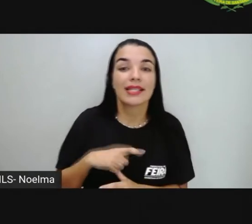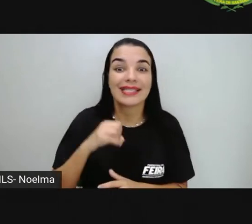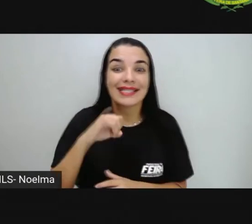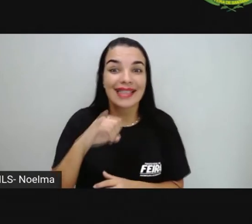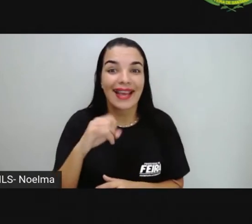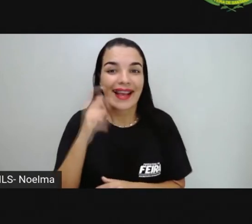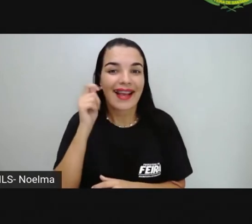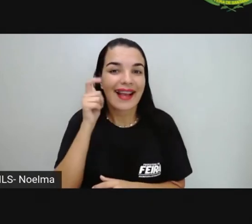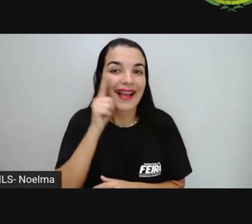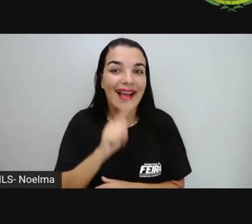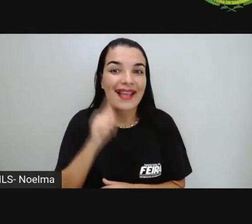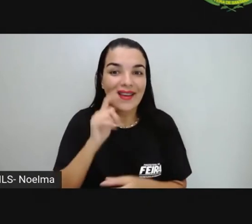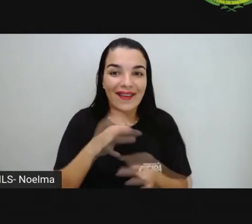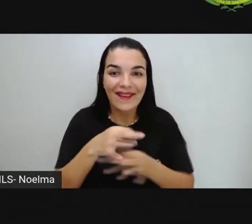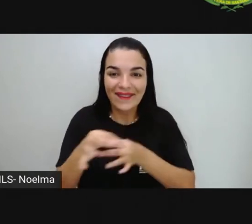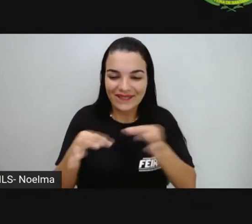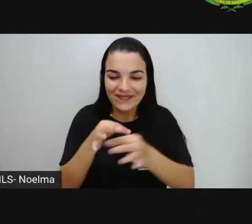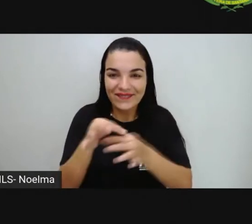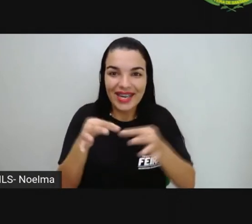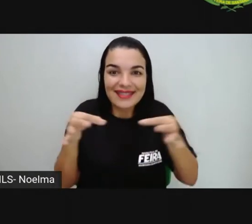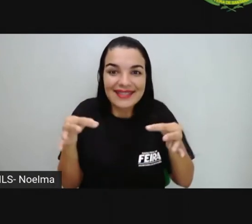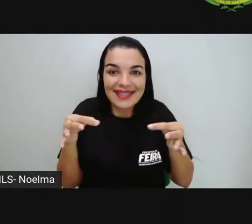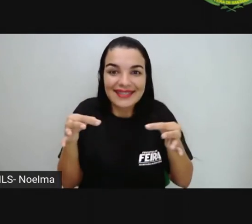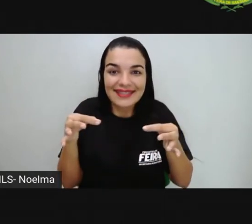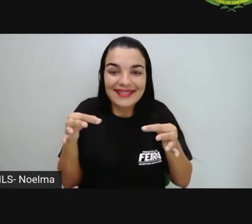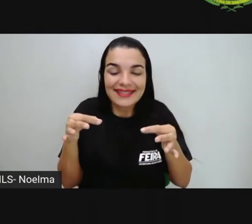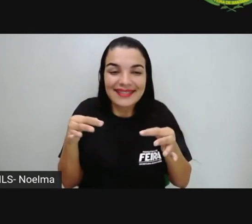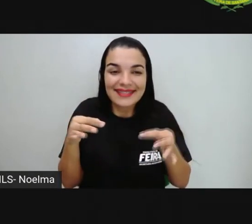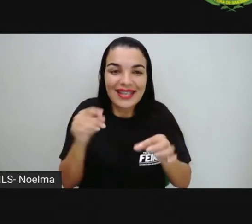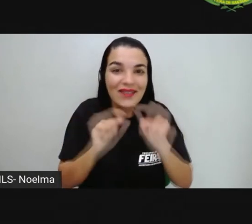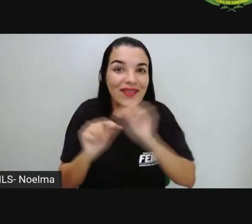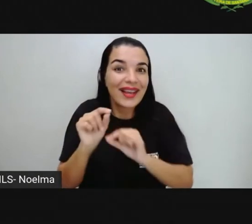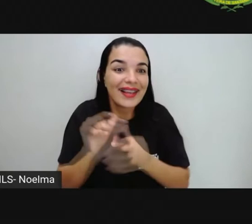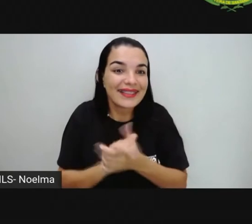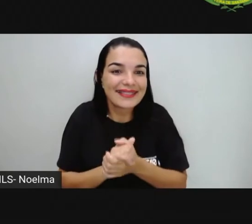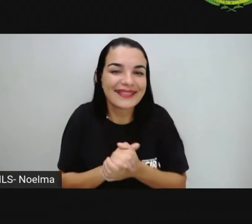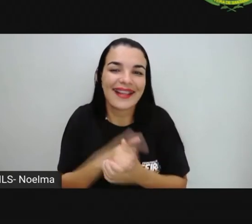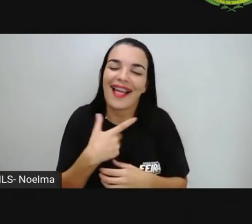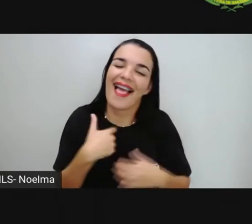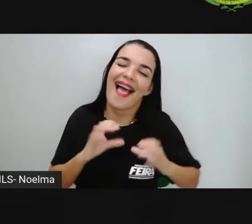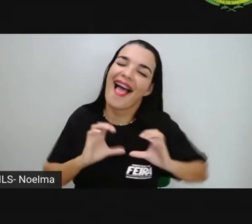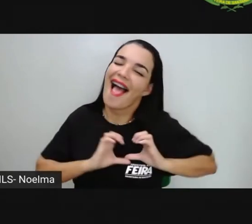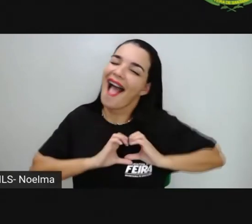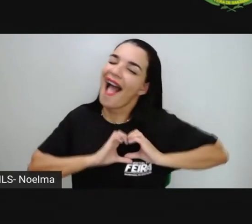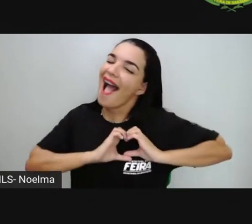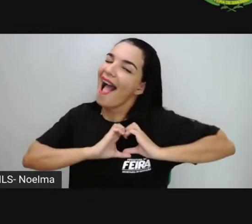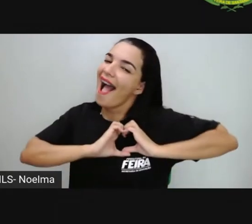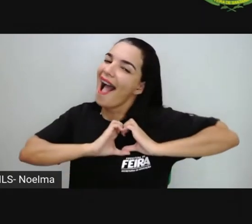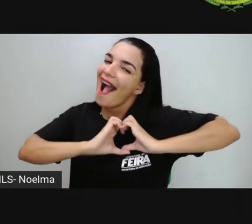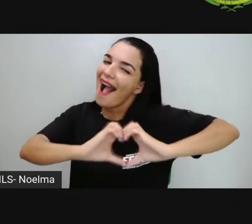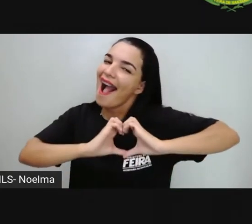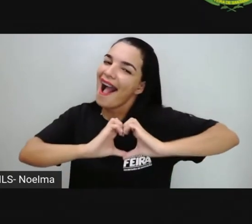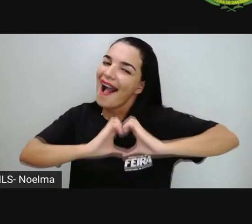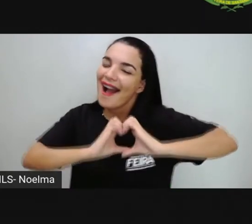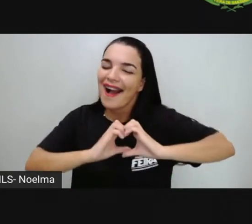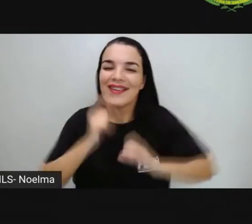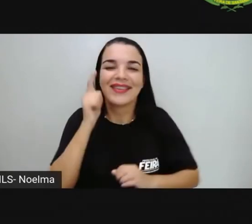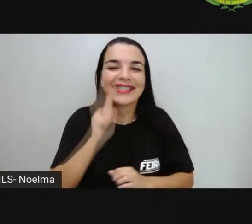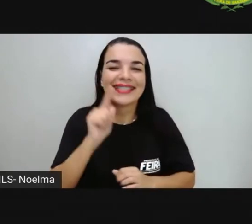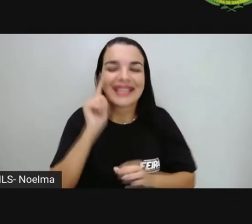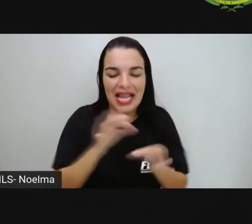que vocês se sentem quando vocês ganham um presente? Eu amo ganhar presente. E vocês,